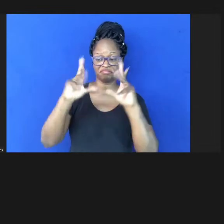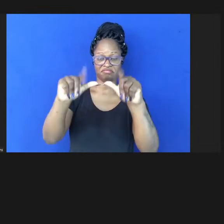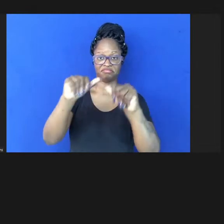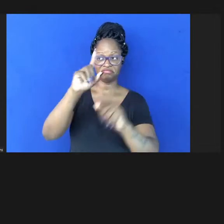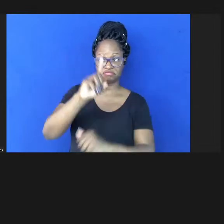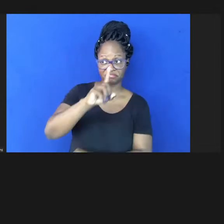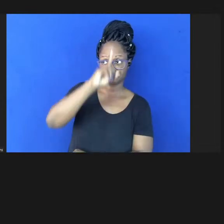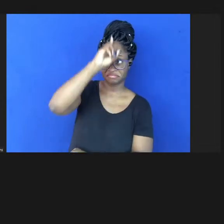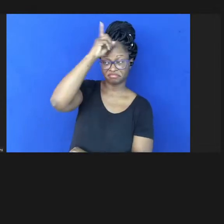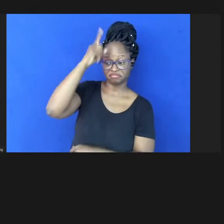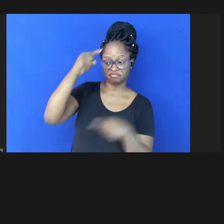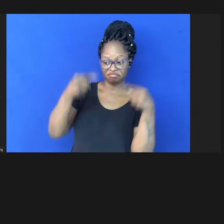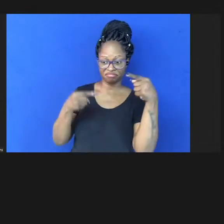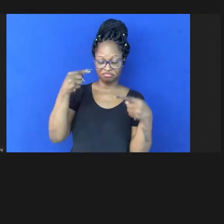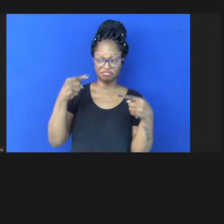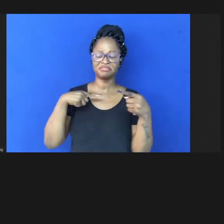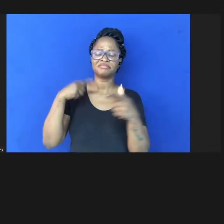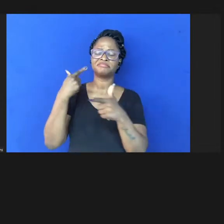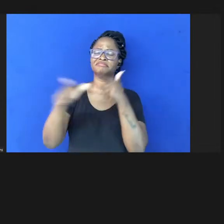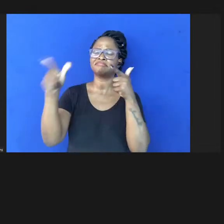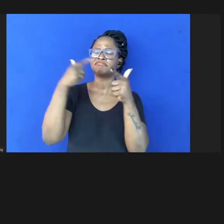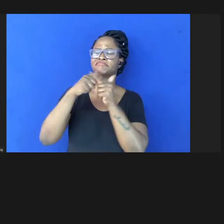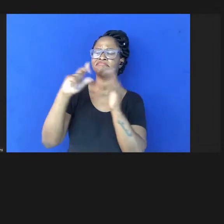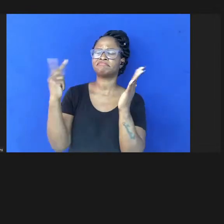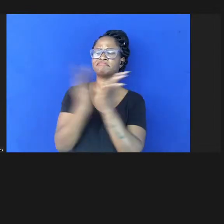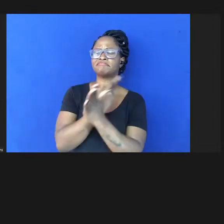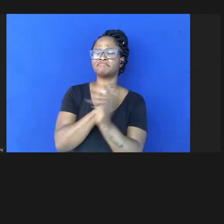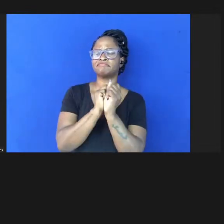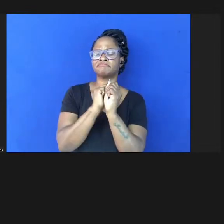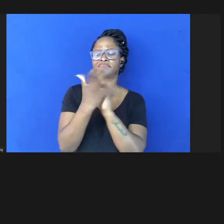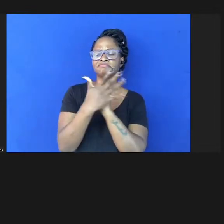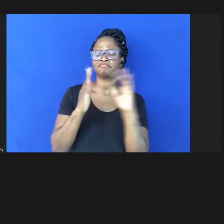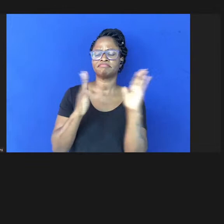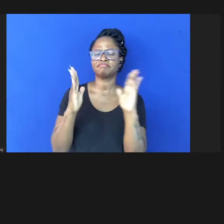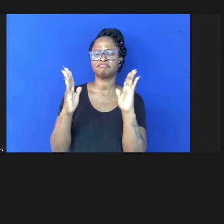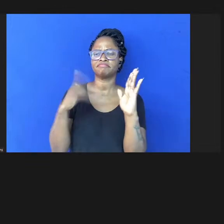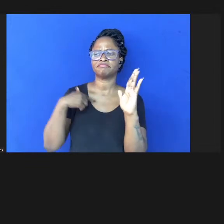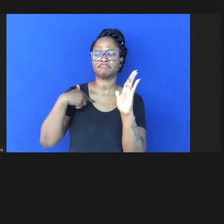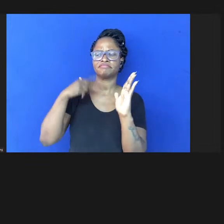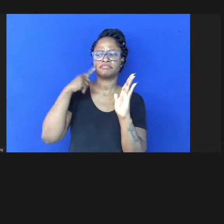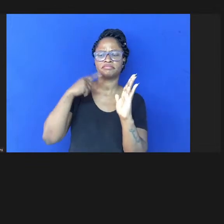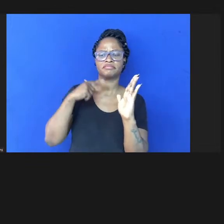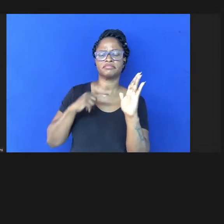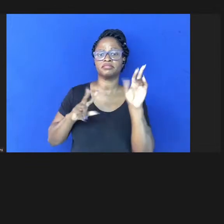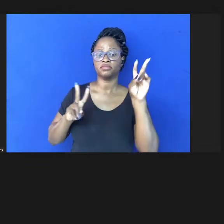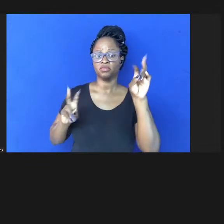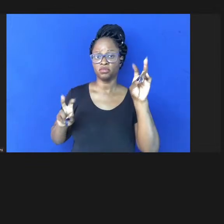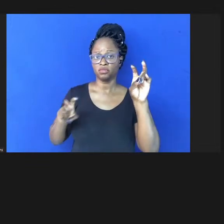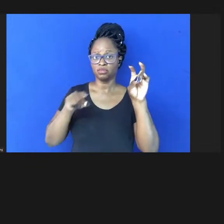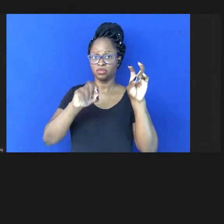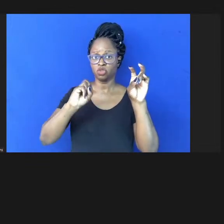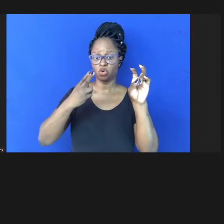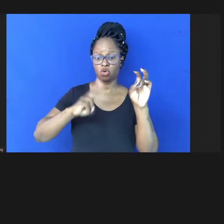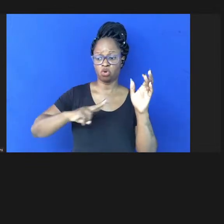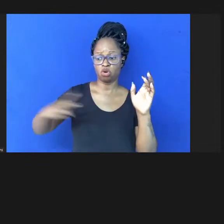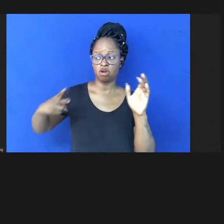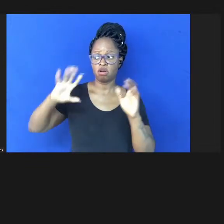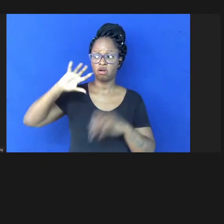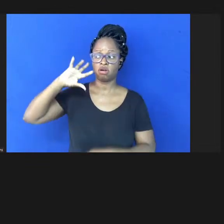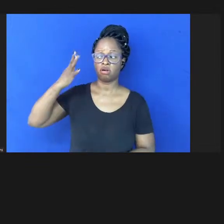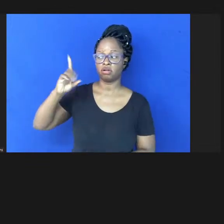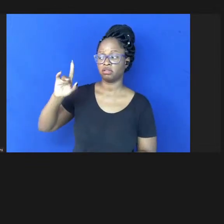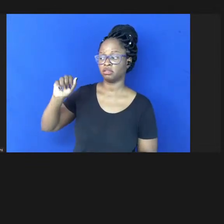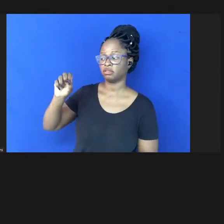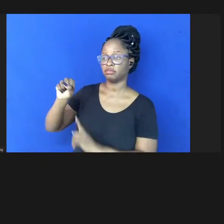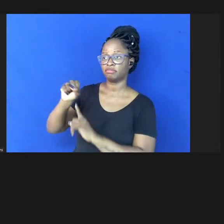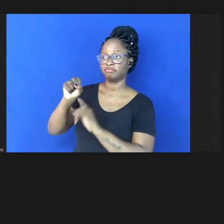sentido grandes problemas aconteceram durante a pandemia e a transcrição de resultados ou dados diários para o público